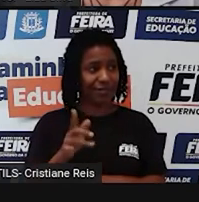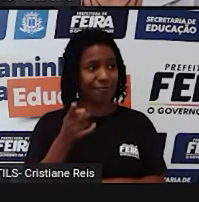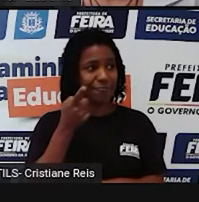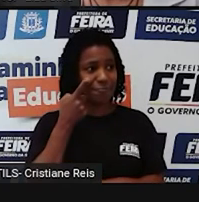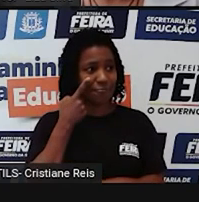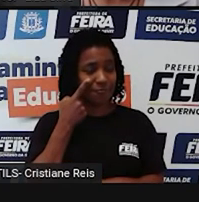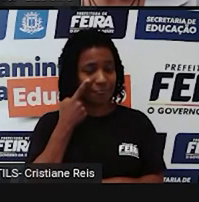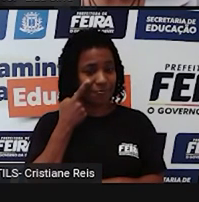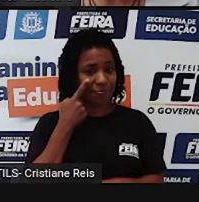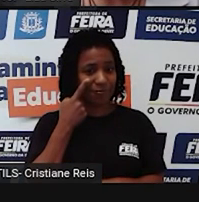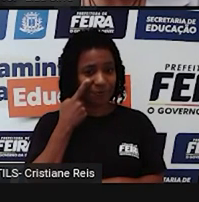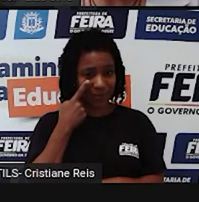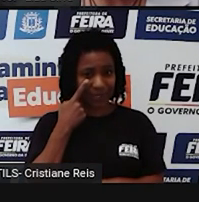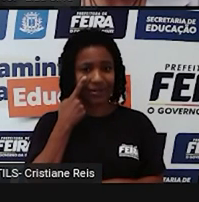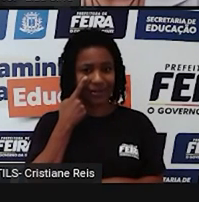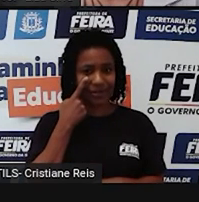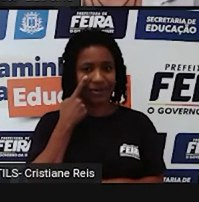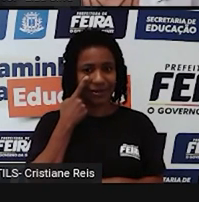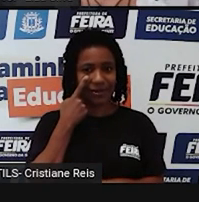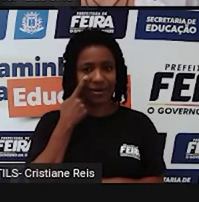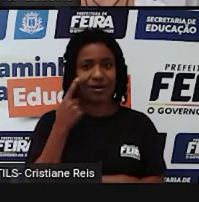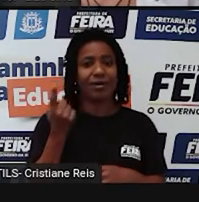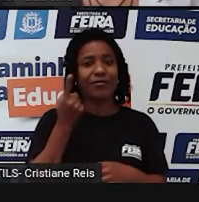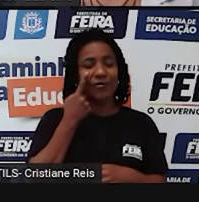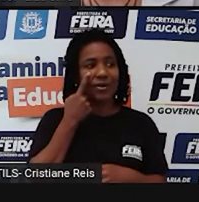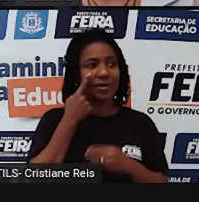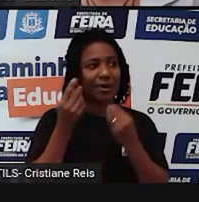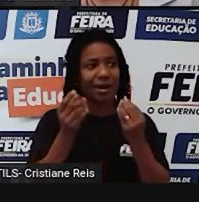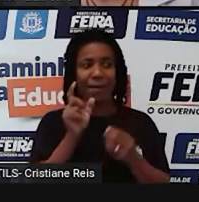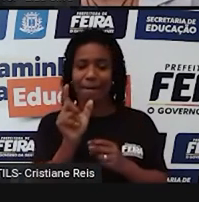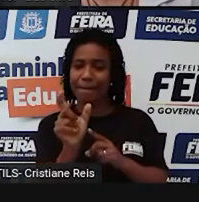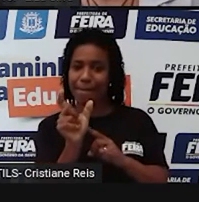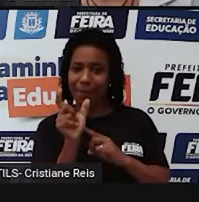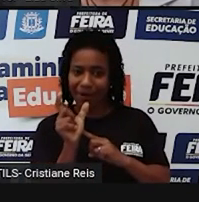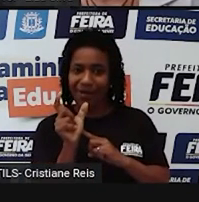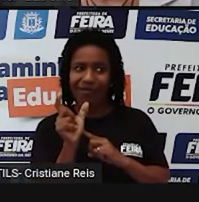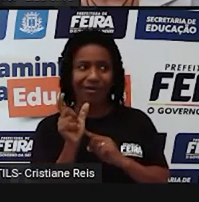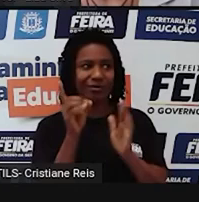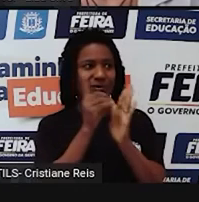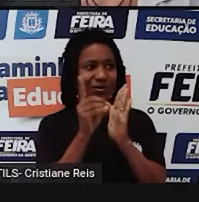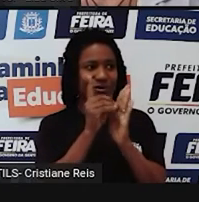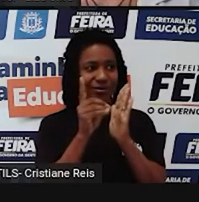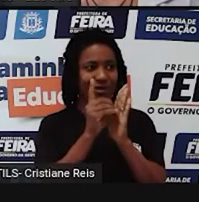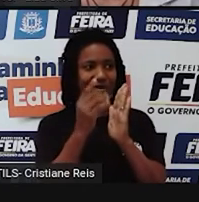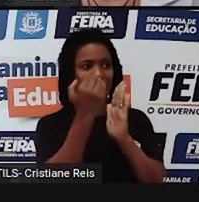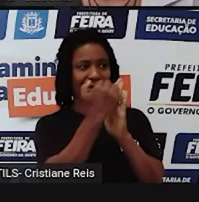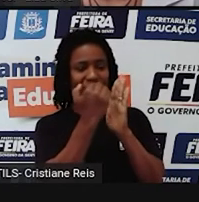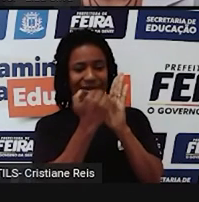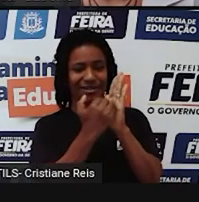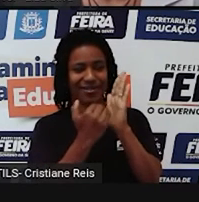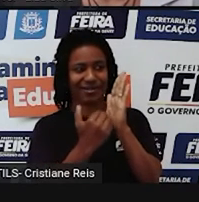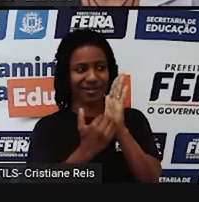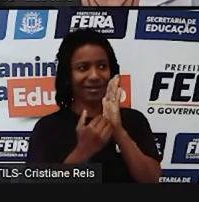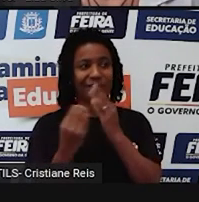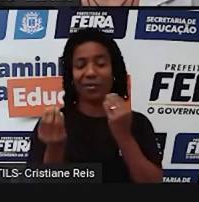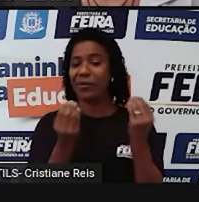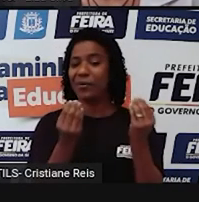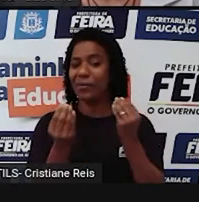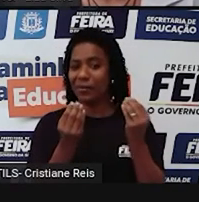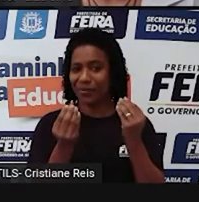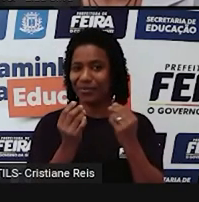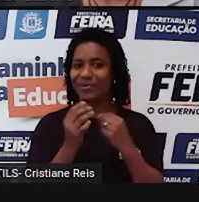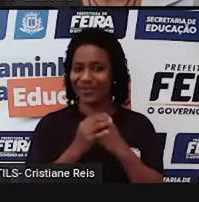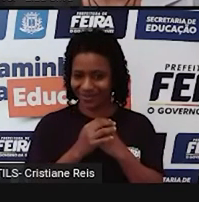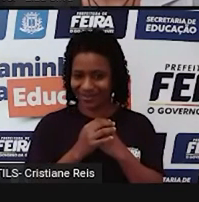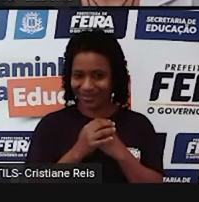mais de pertinho como é que a palavra está organizada no dicionário Além da própria palavra da